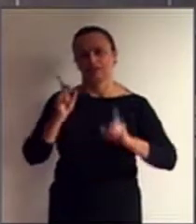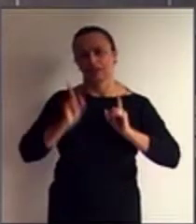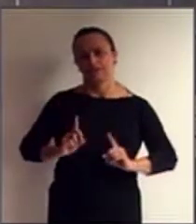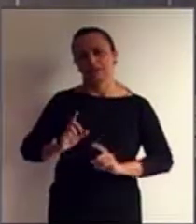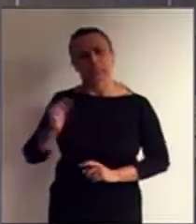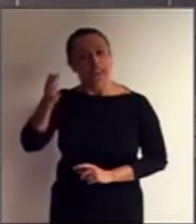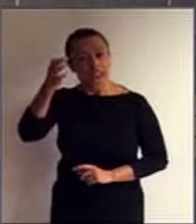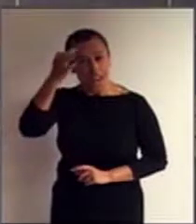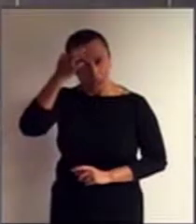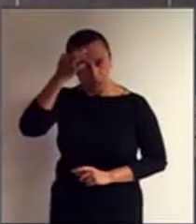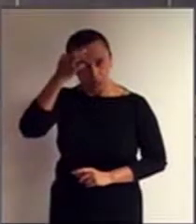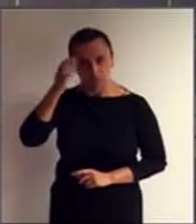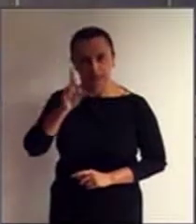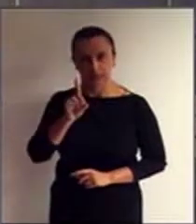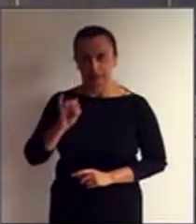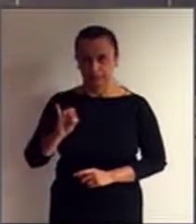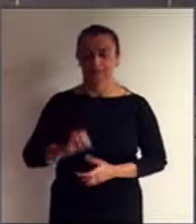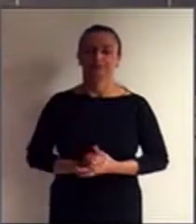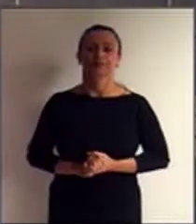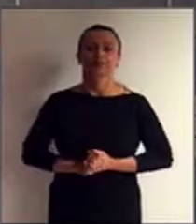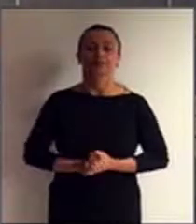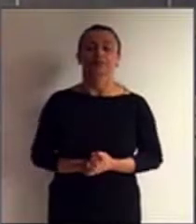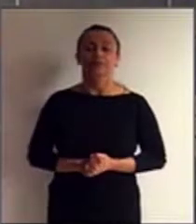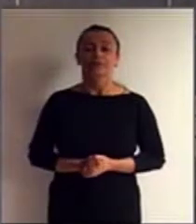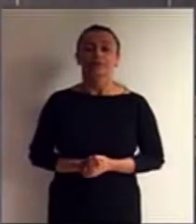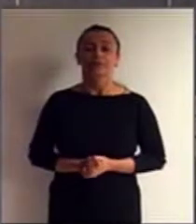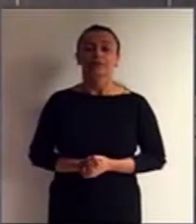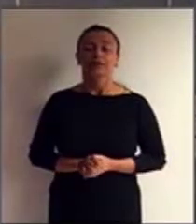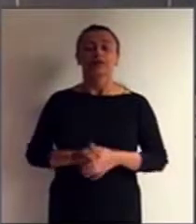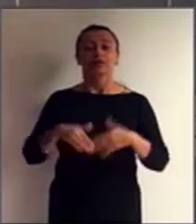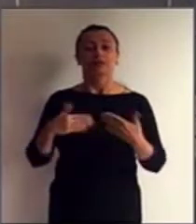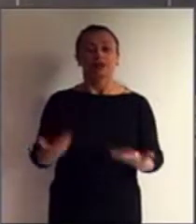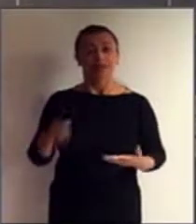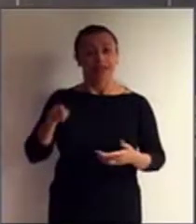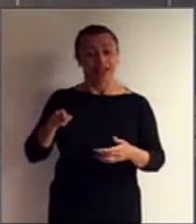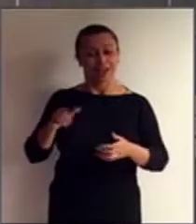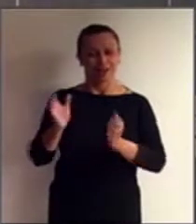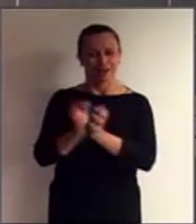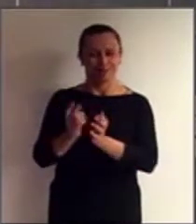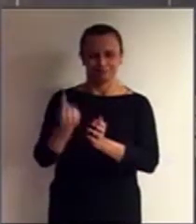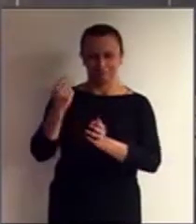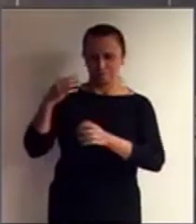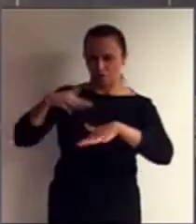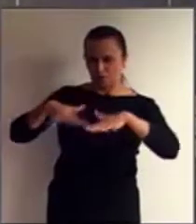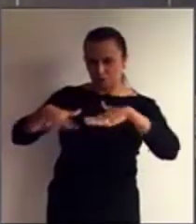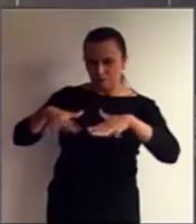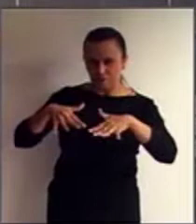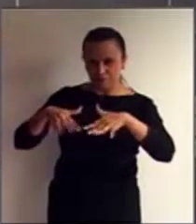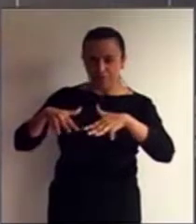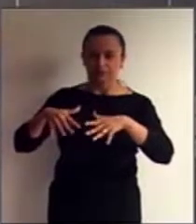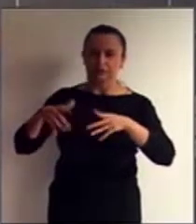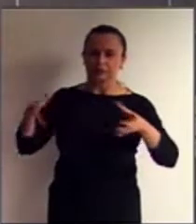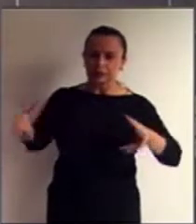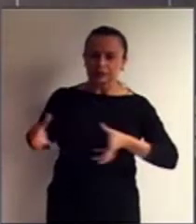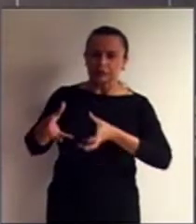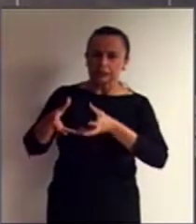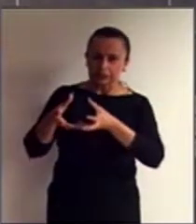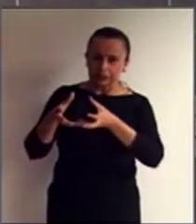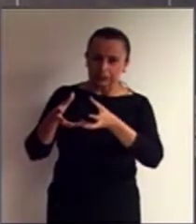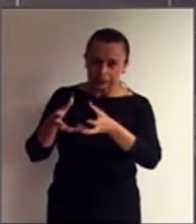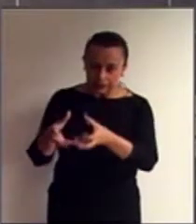intelectual. Então, foi este movimento, foi levado para